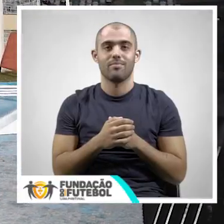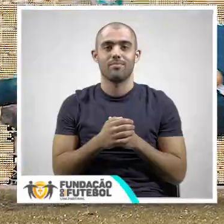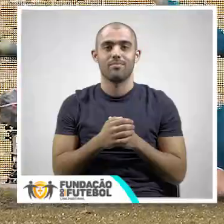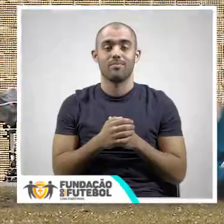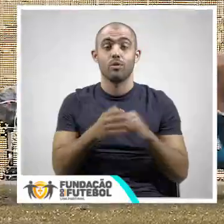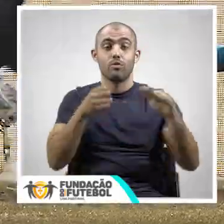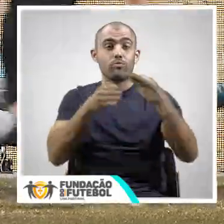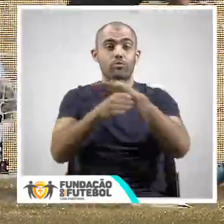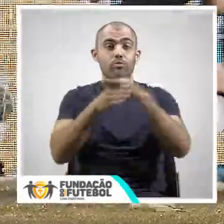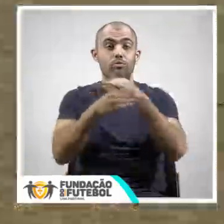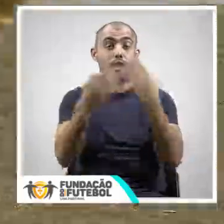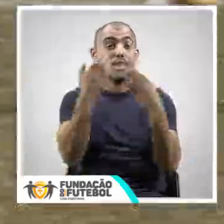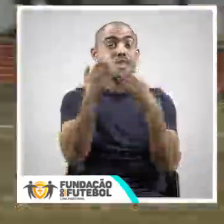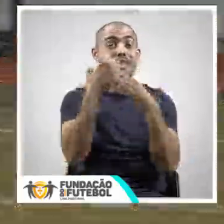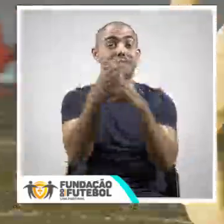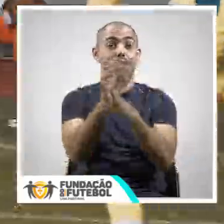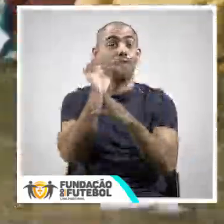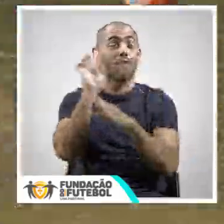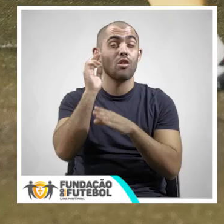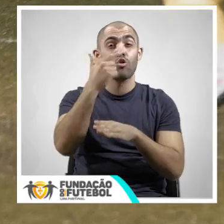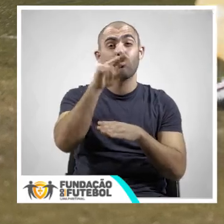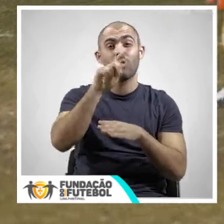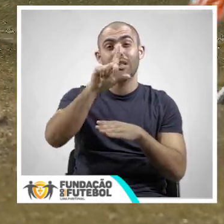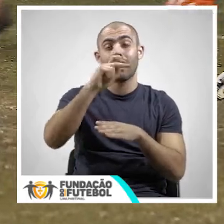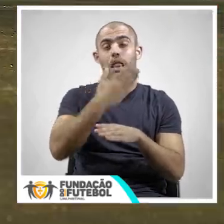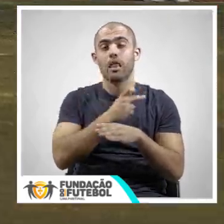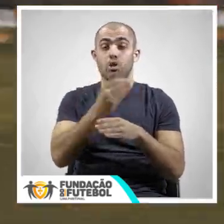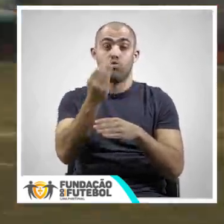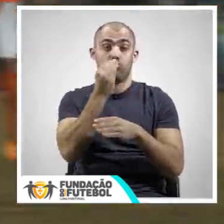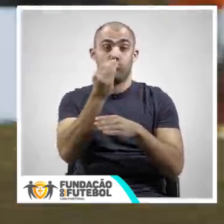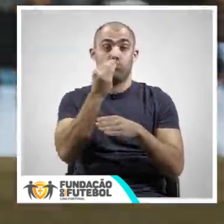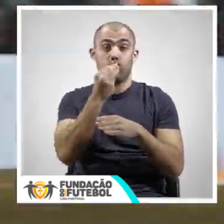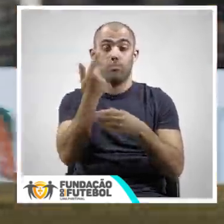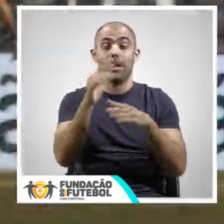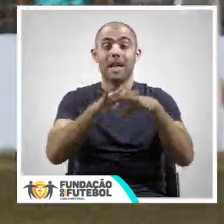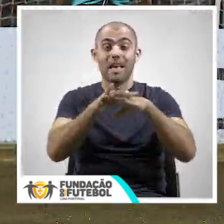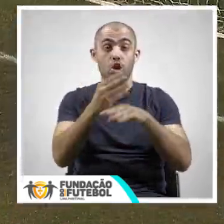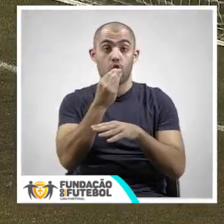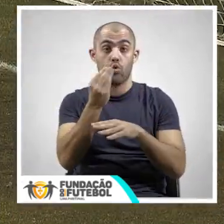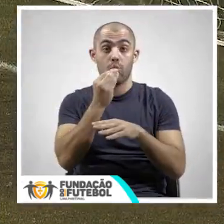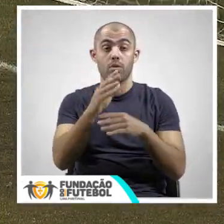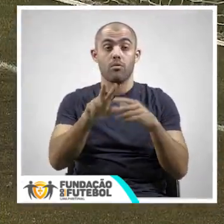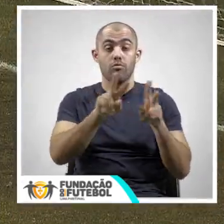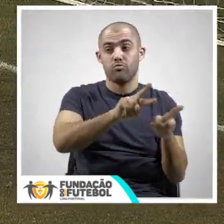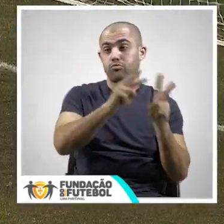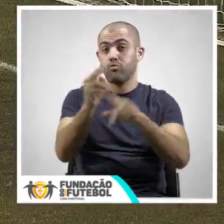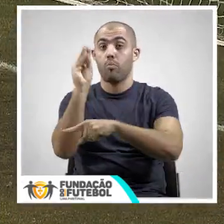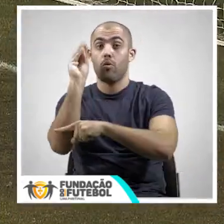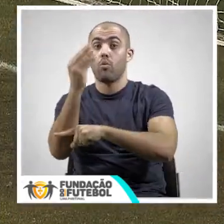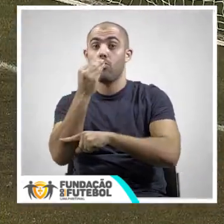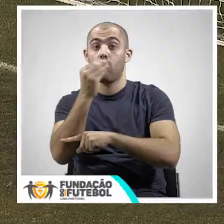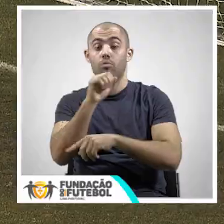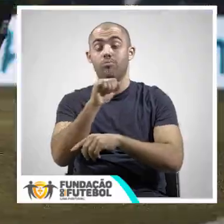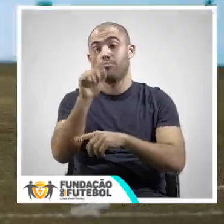Os golos da Final Four valeram toneladas de alimentos para a rede de emergência alimentar que as encaminhou para o Banco